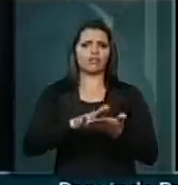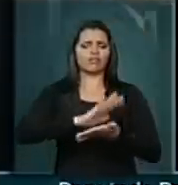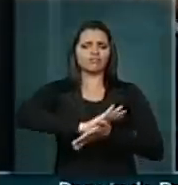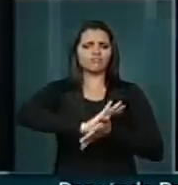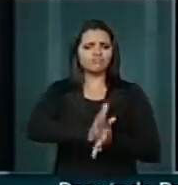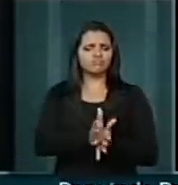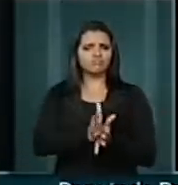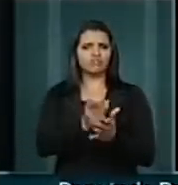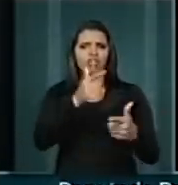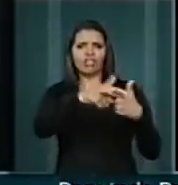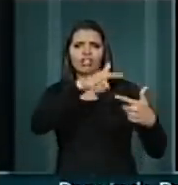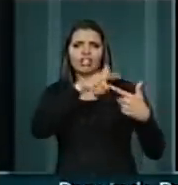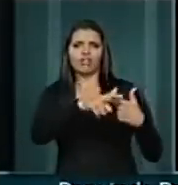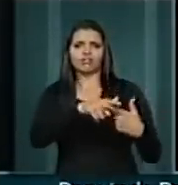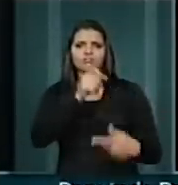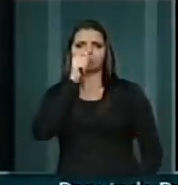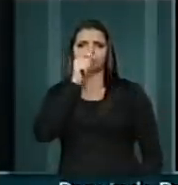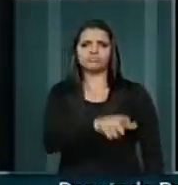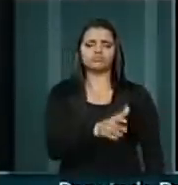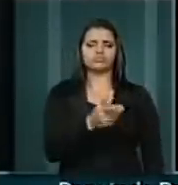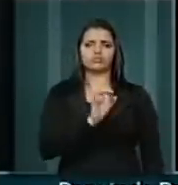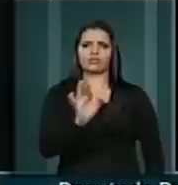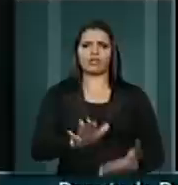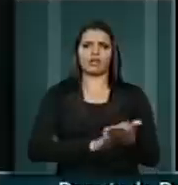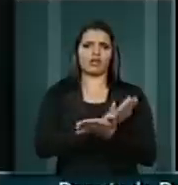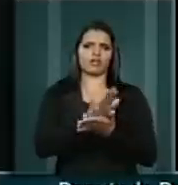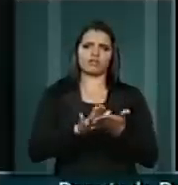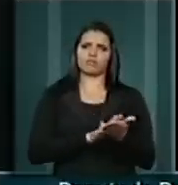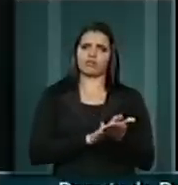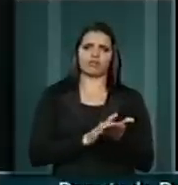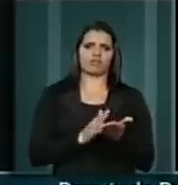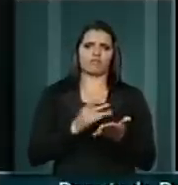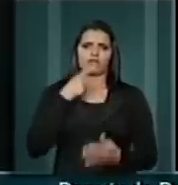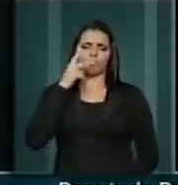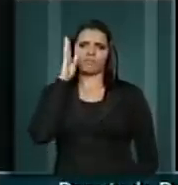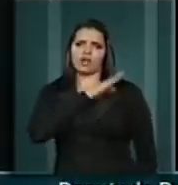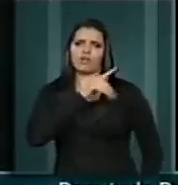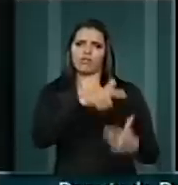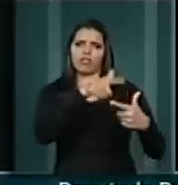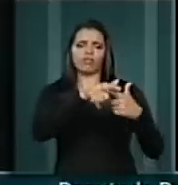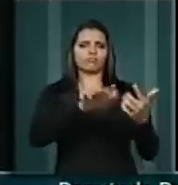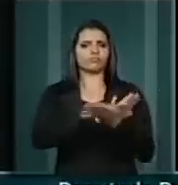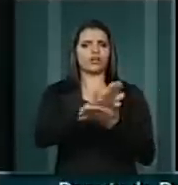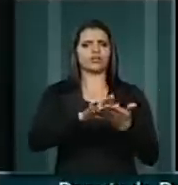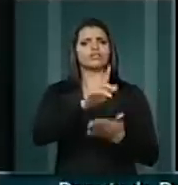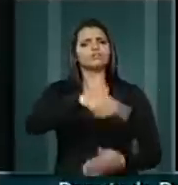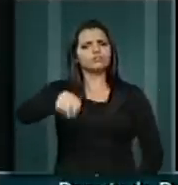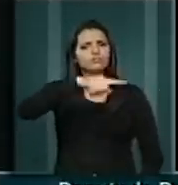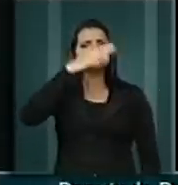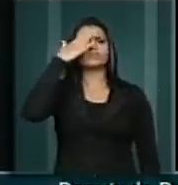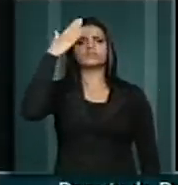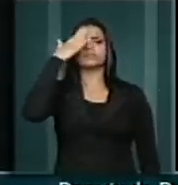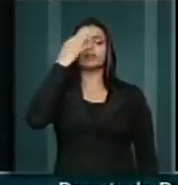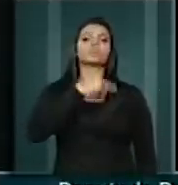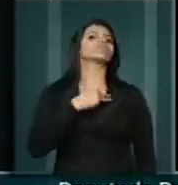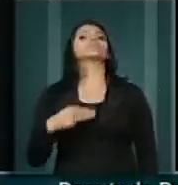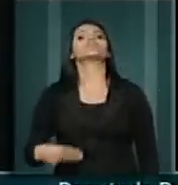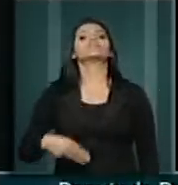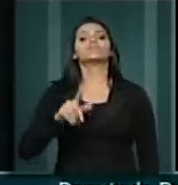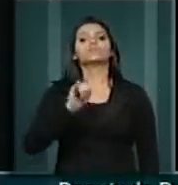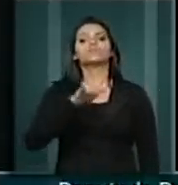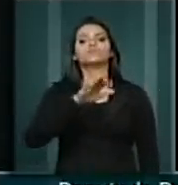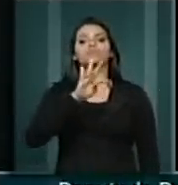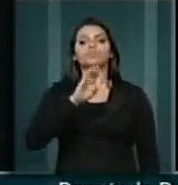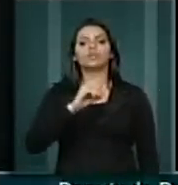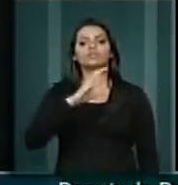crítica, sem nenhum viés crítico ao segmento evangélico. Todos sabem o quanto o ministro Gilberto Carvalho